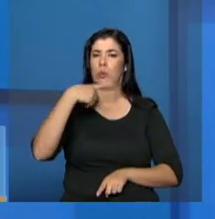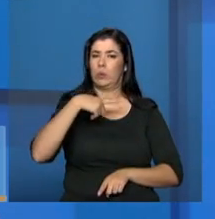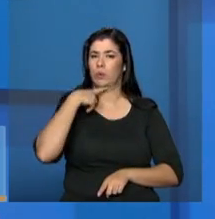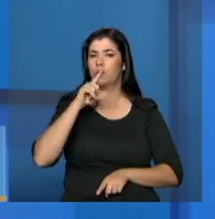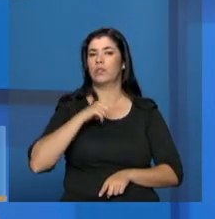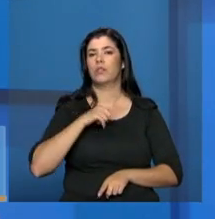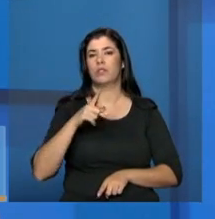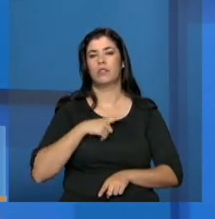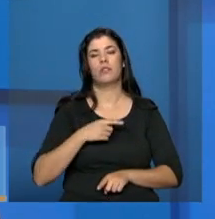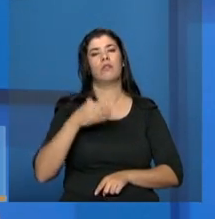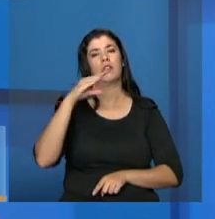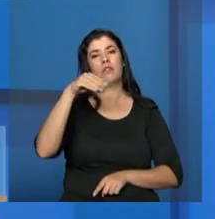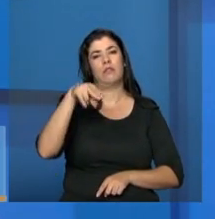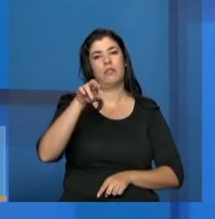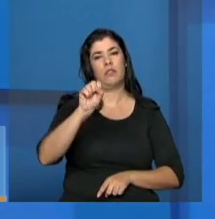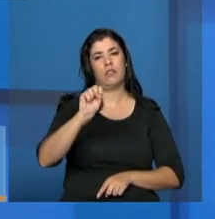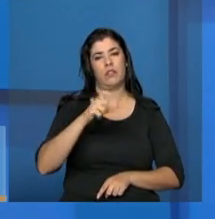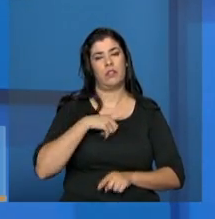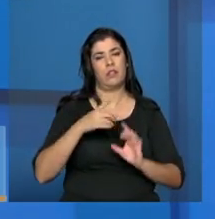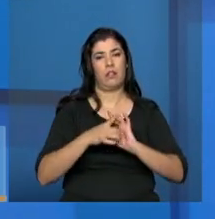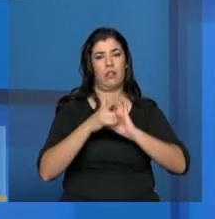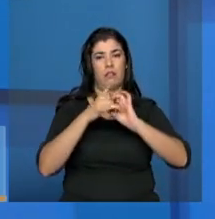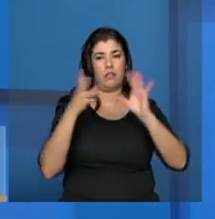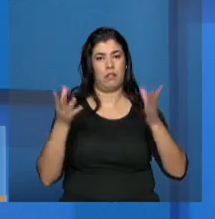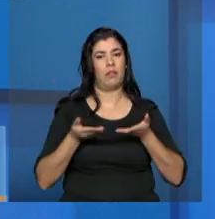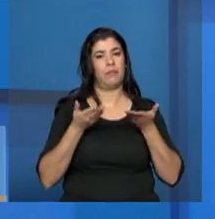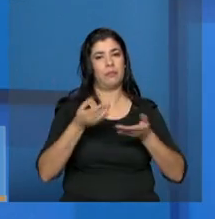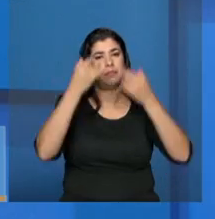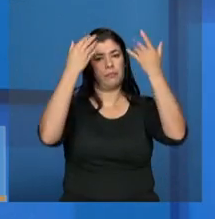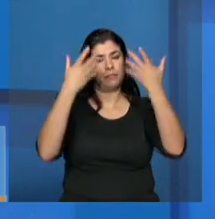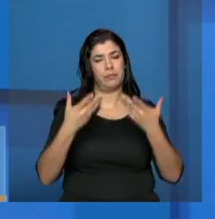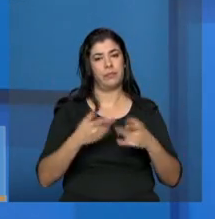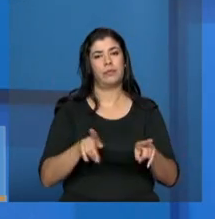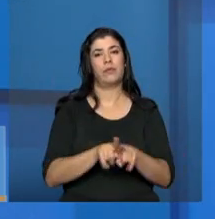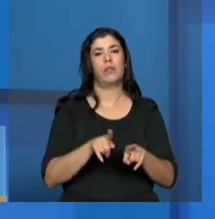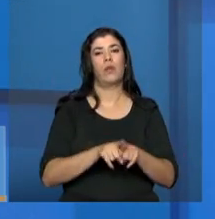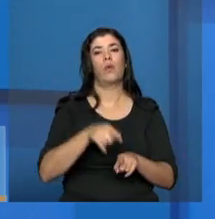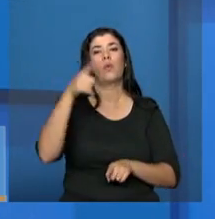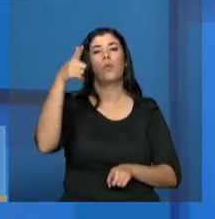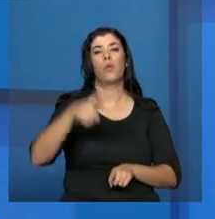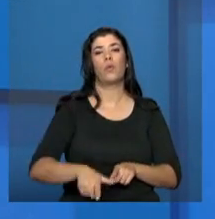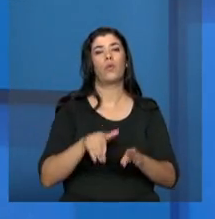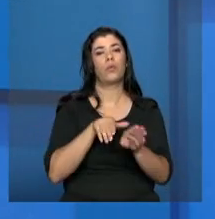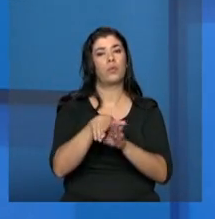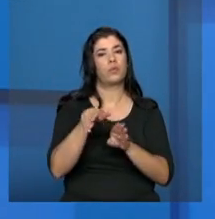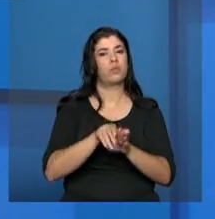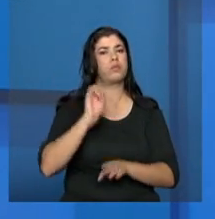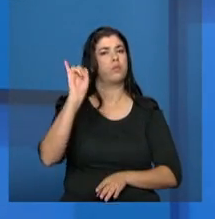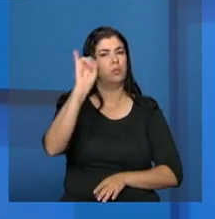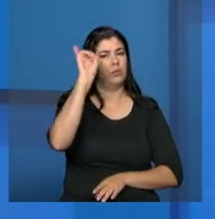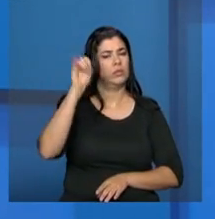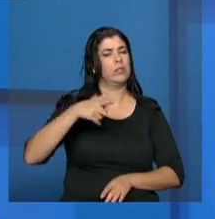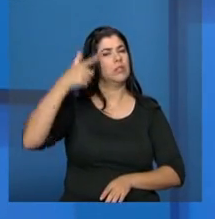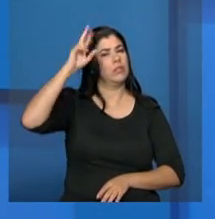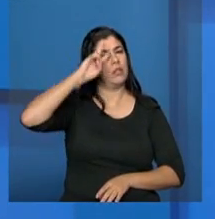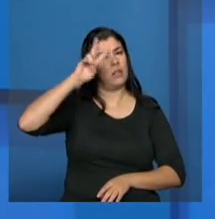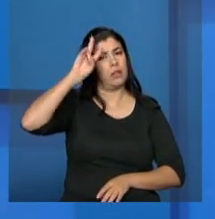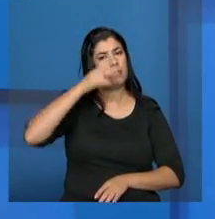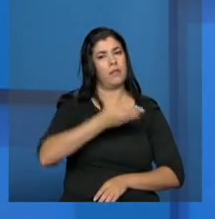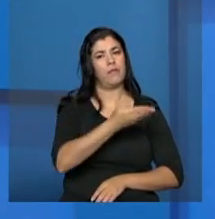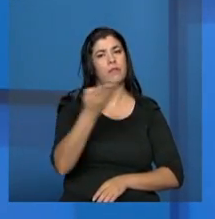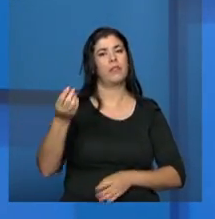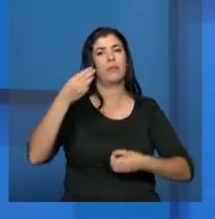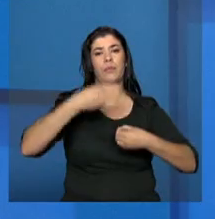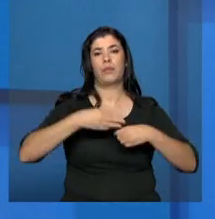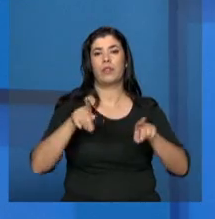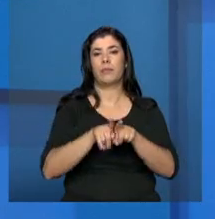o Conselho Nacional está à disposição. Nós gostaríamos de reforçar algumas orientações importantes para vocês nos municípios